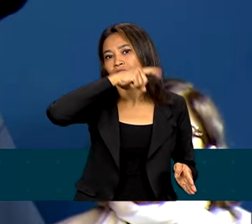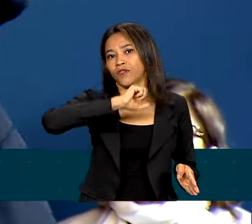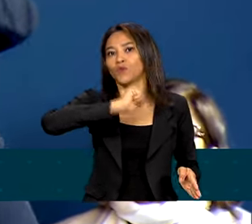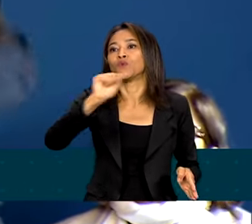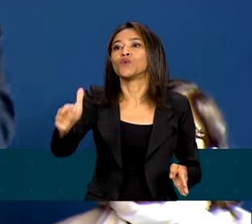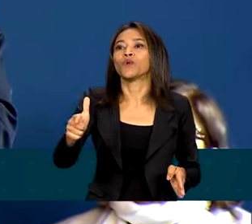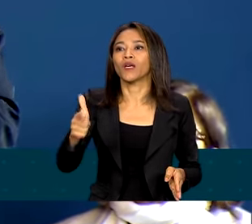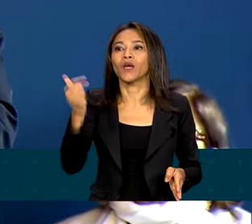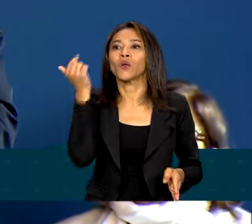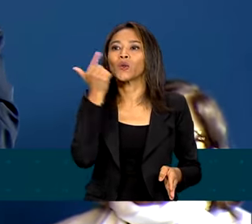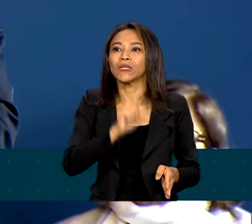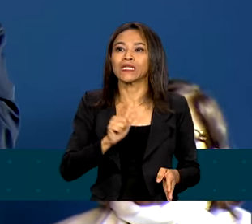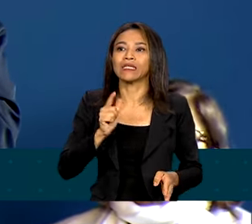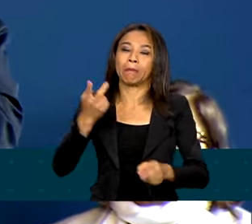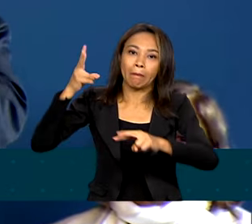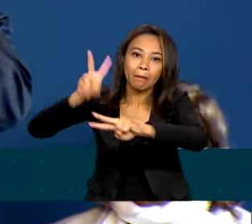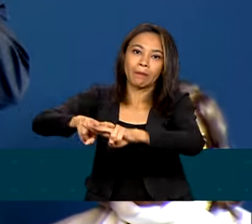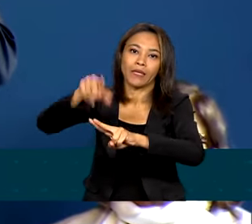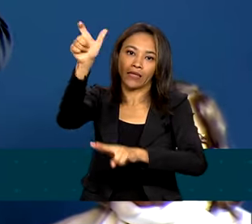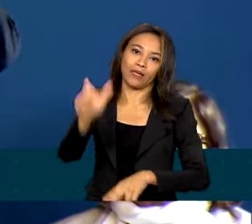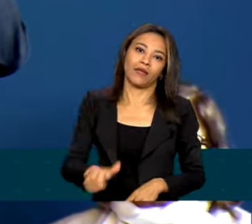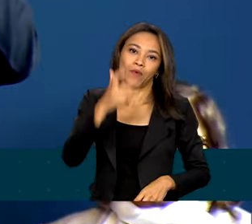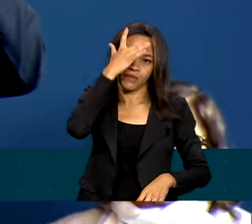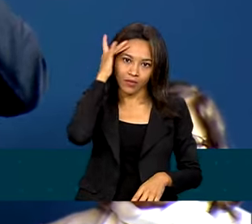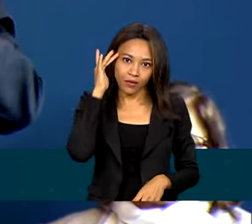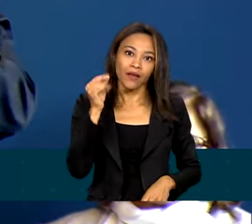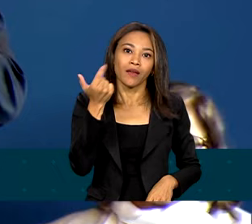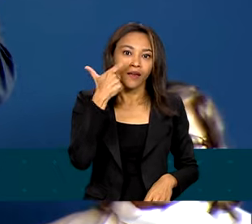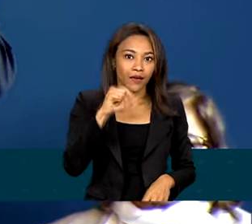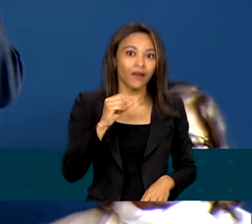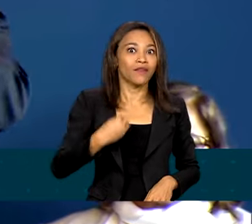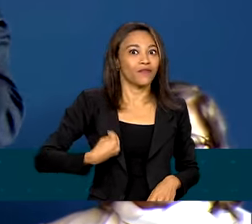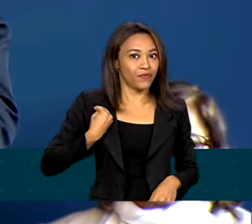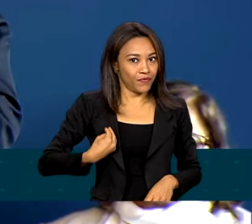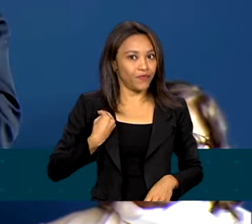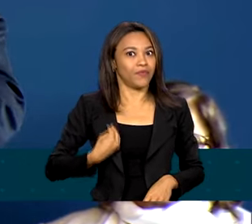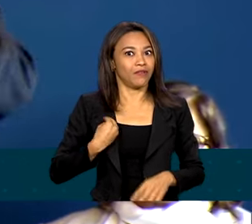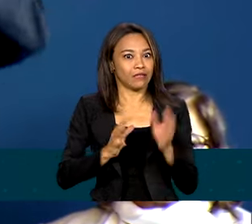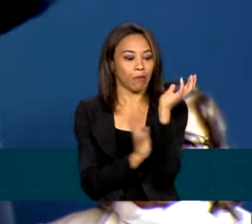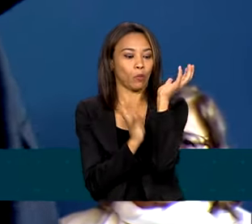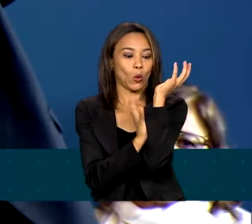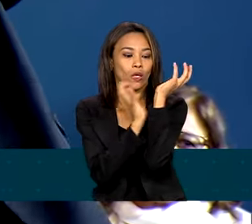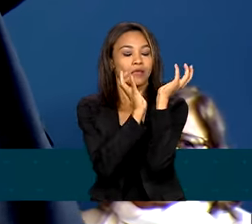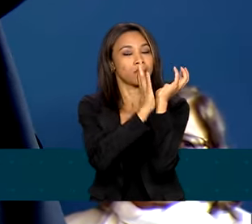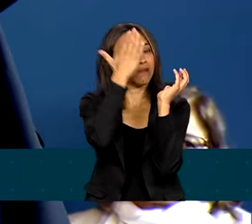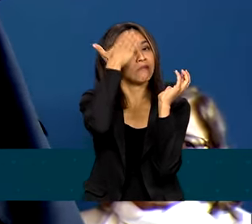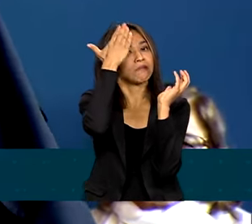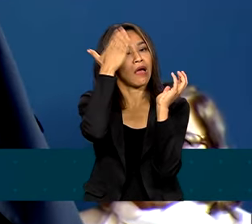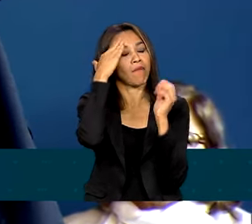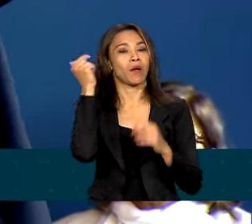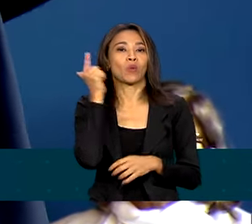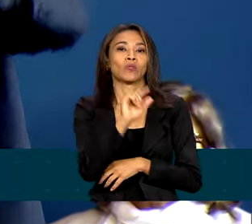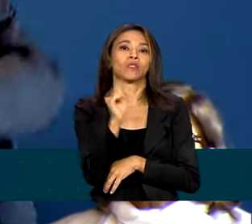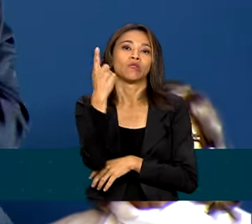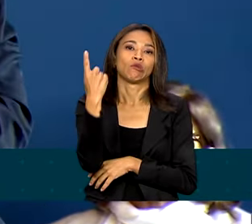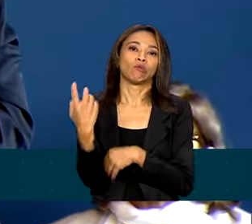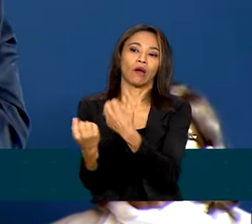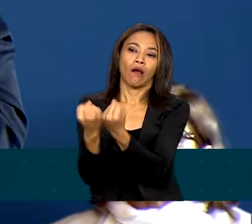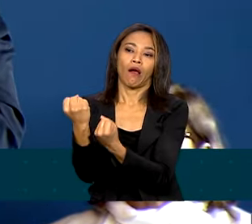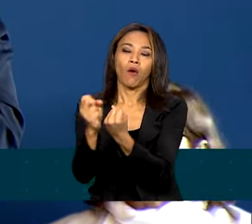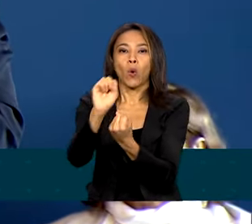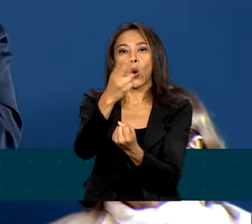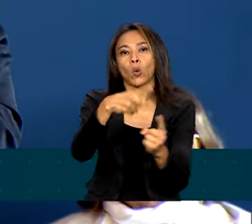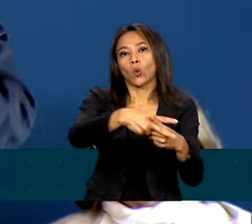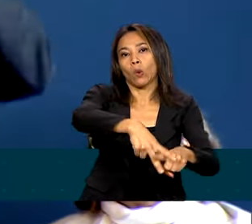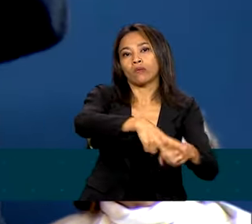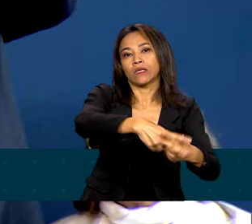conseguir prender uma pessoa. E quem vive a vida burocrática sabe disso. Às vezes, para conseguir uma viatura ou para consertar